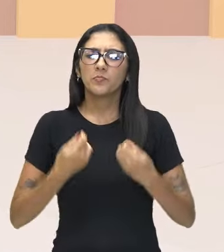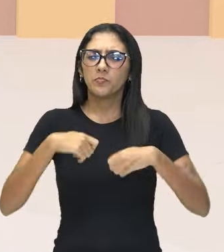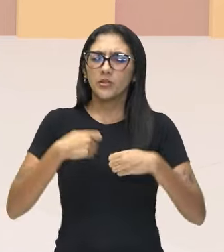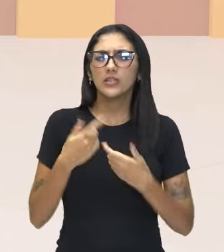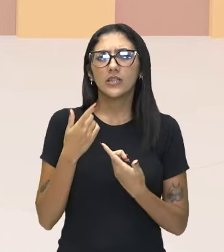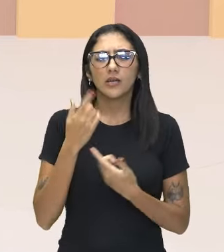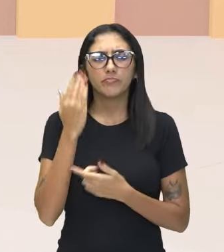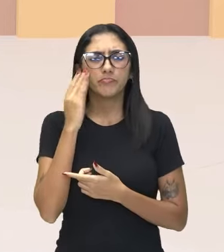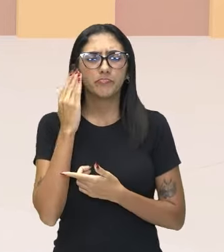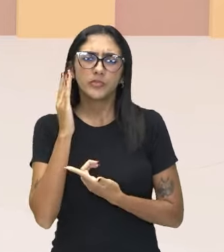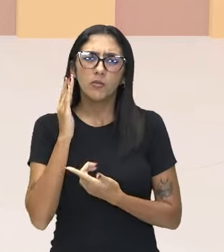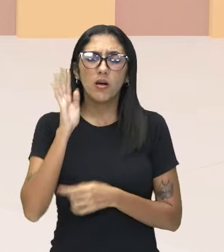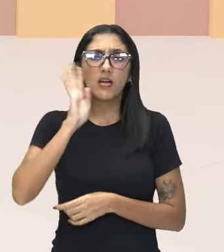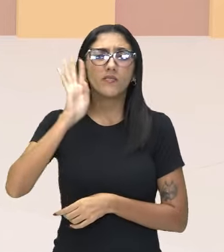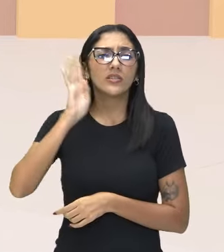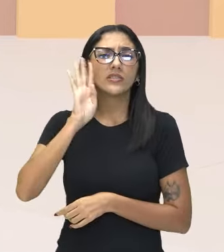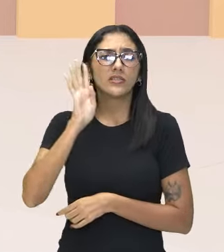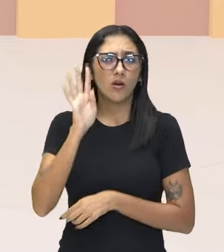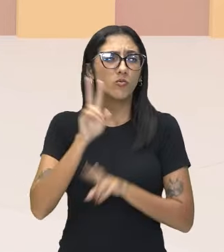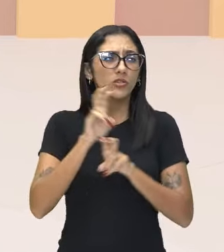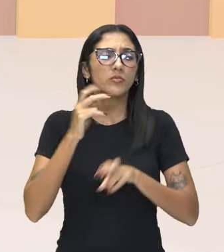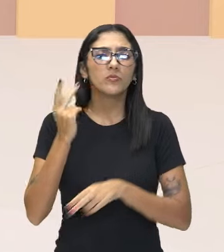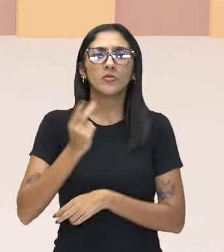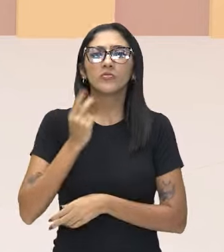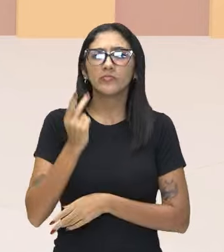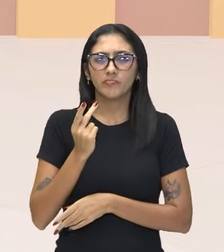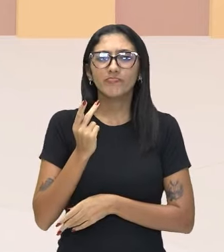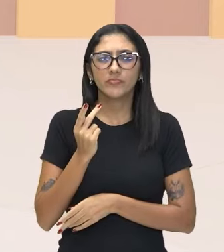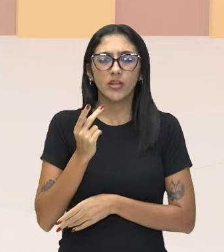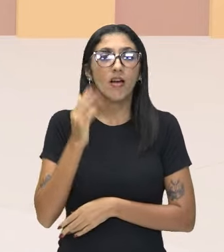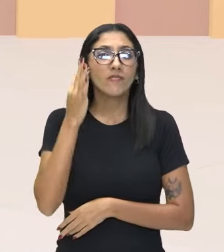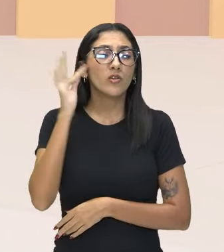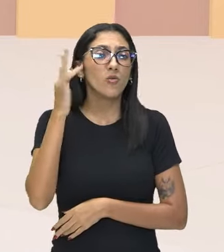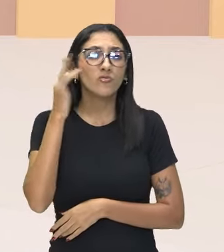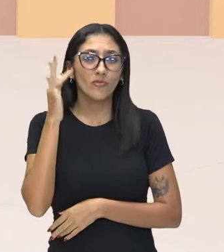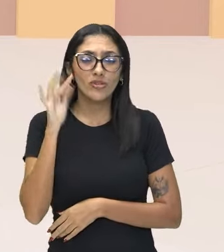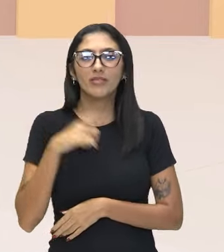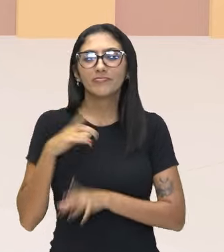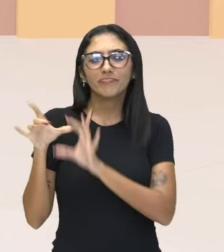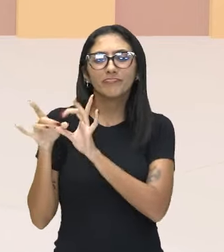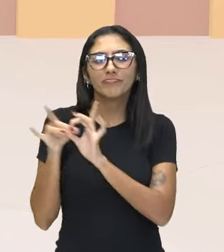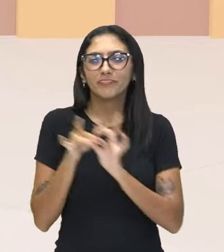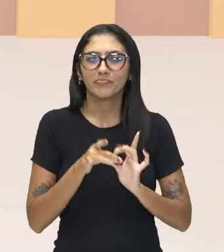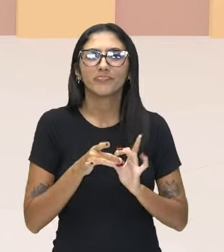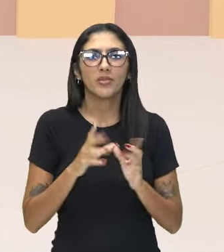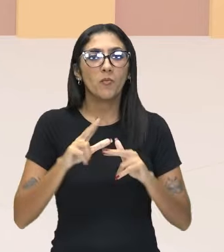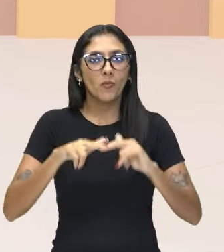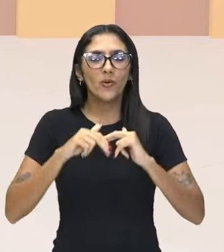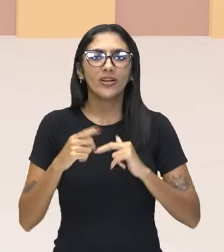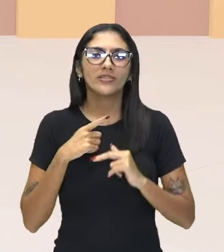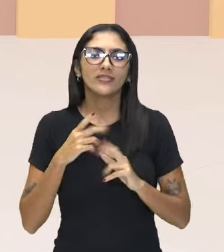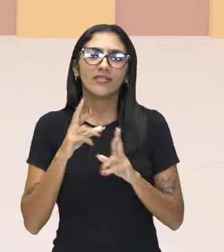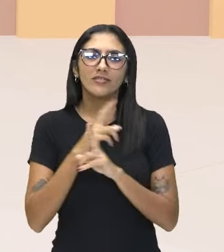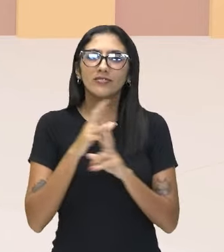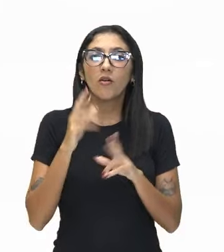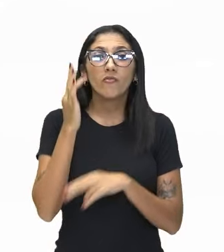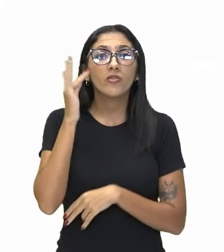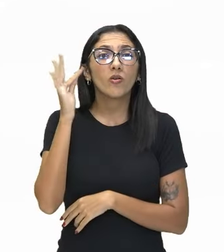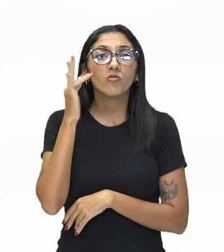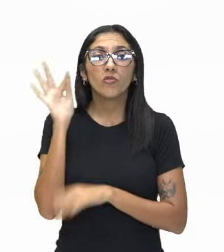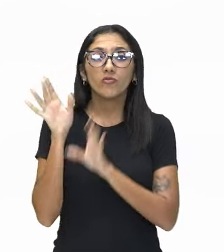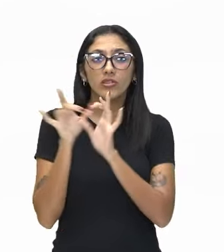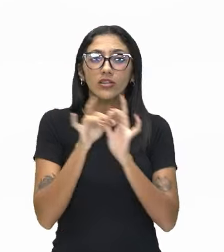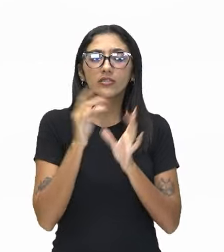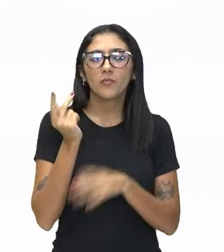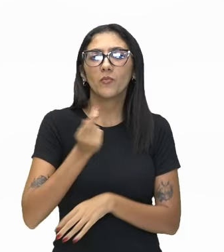uma reflexão com relação à política. E a filosofia nos convida a essa reflexão. É por isso que nós falamos sobre filosofia política,